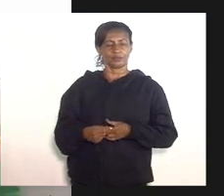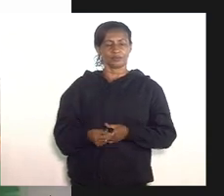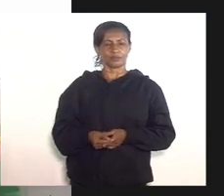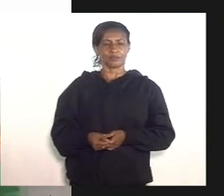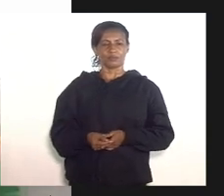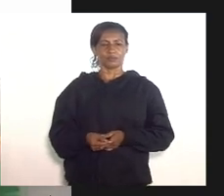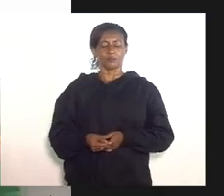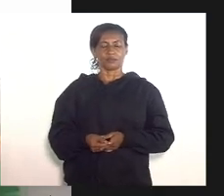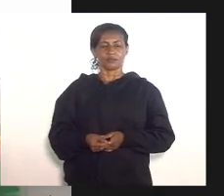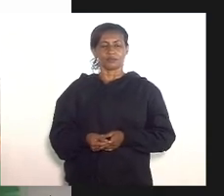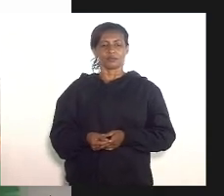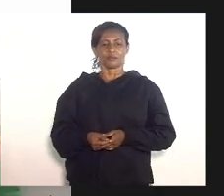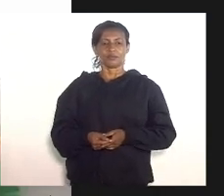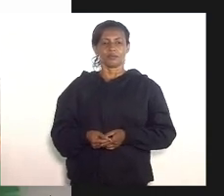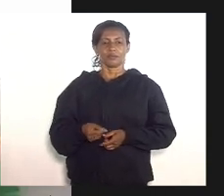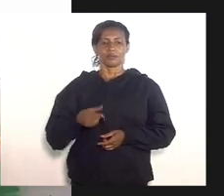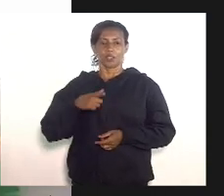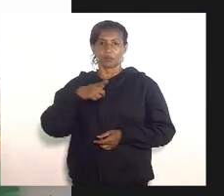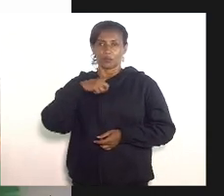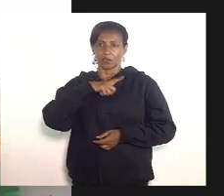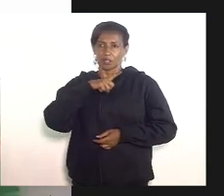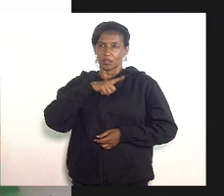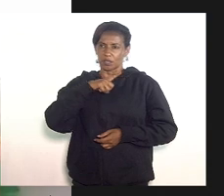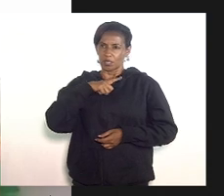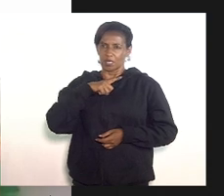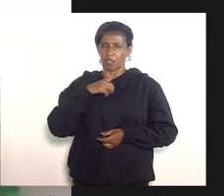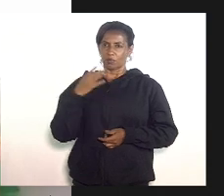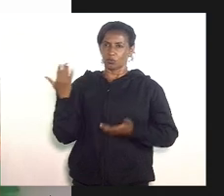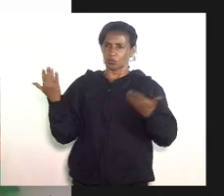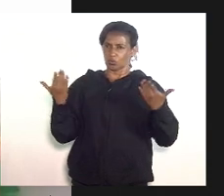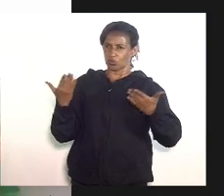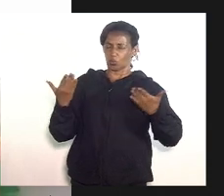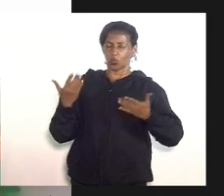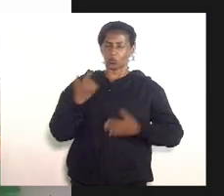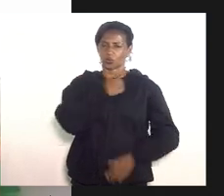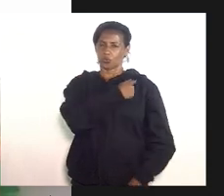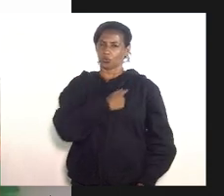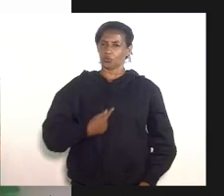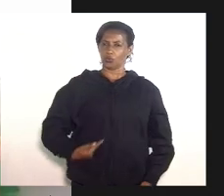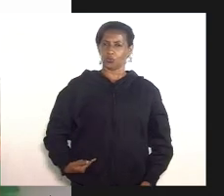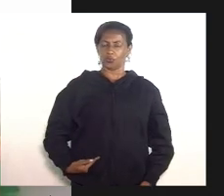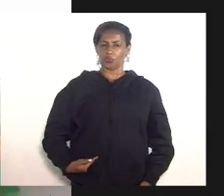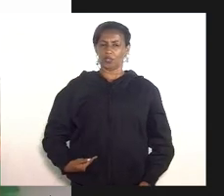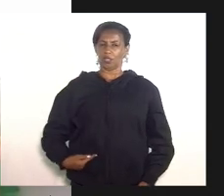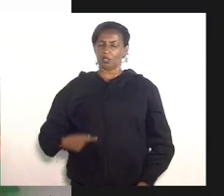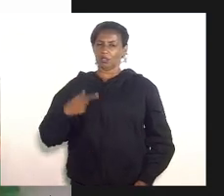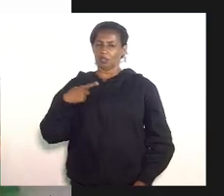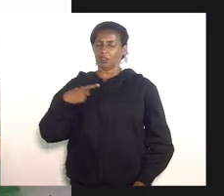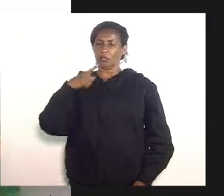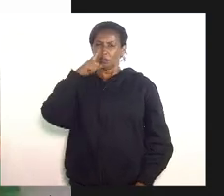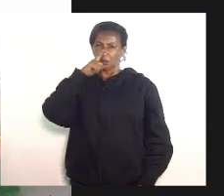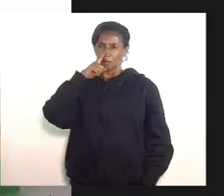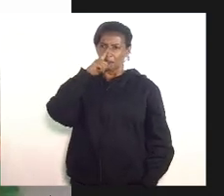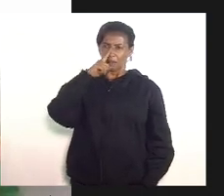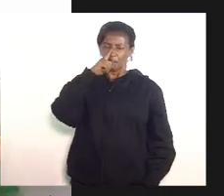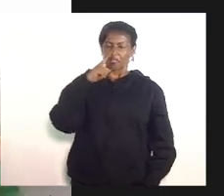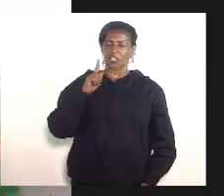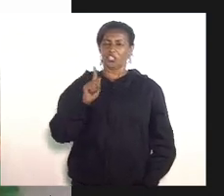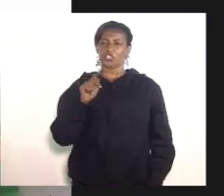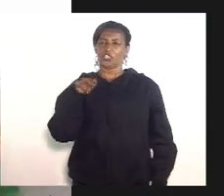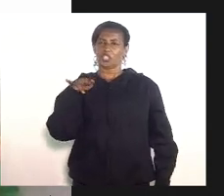temos efetivamente nesse governo do genocídio da necropolítica